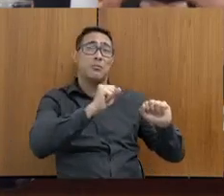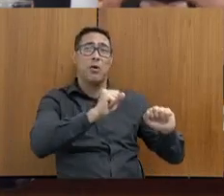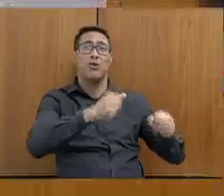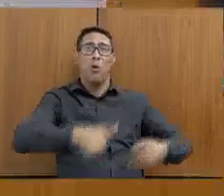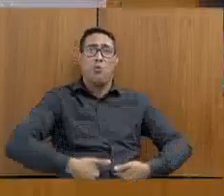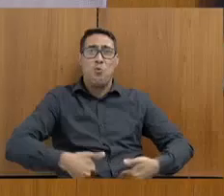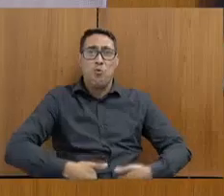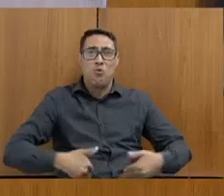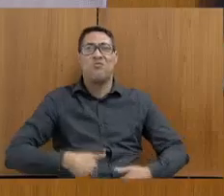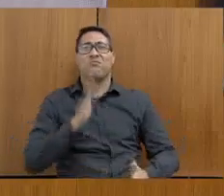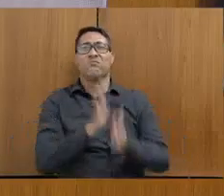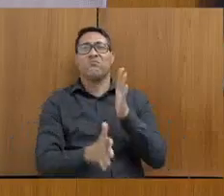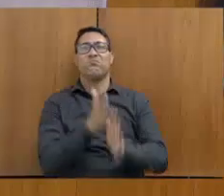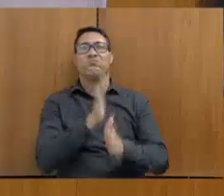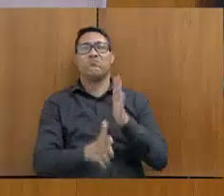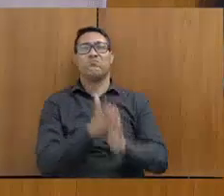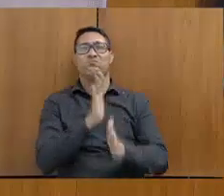para o senhor hoje.